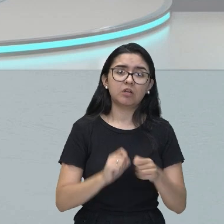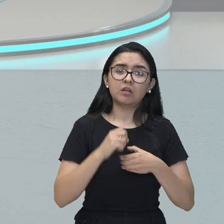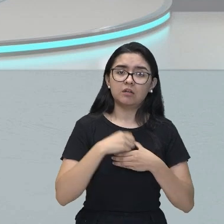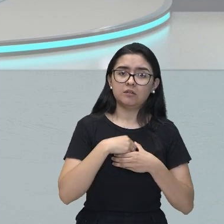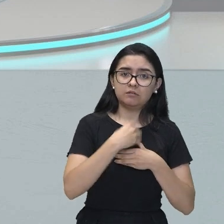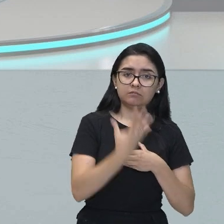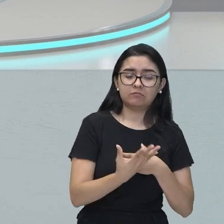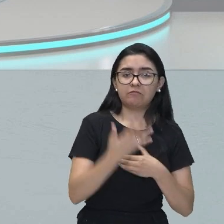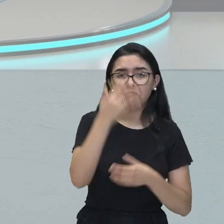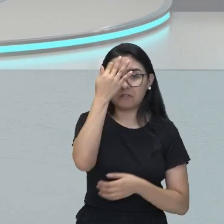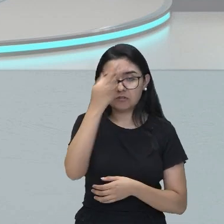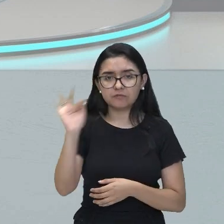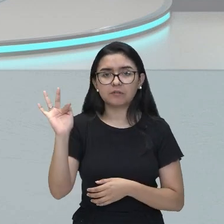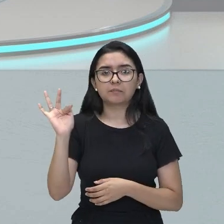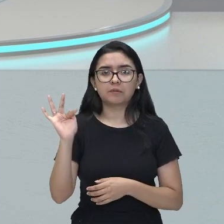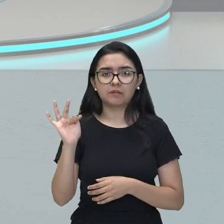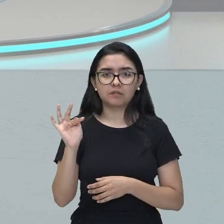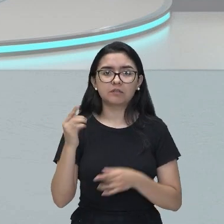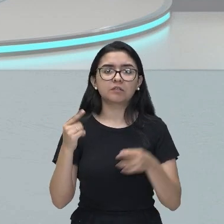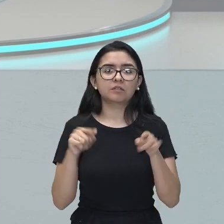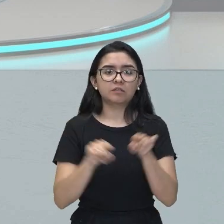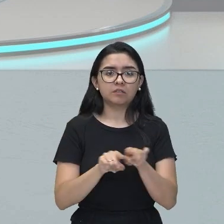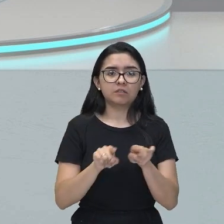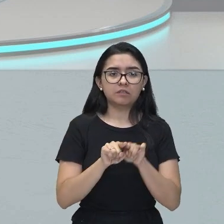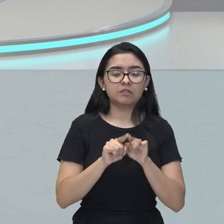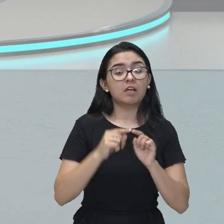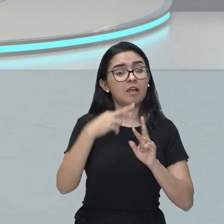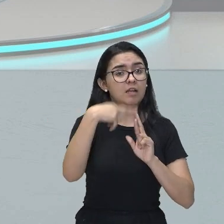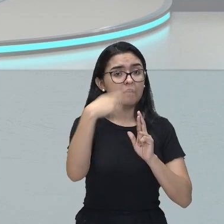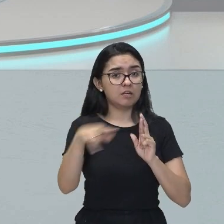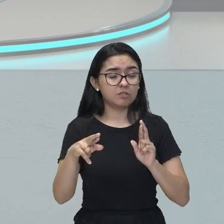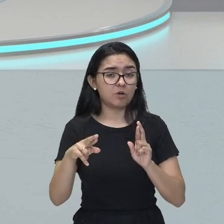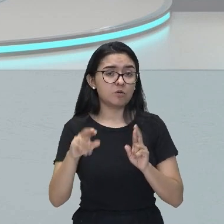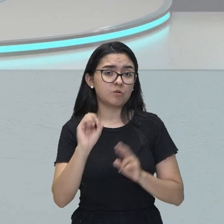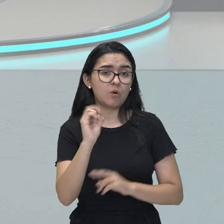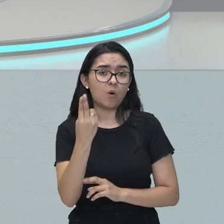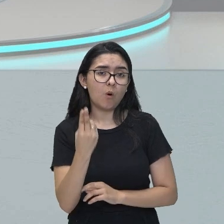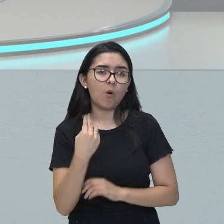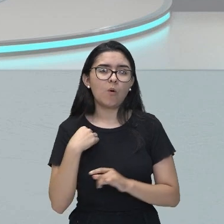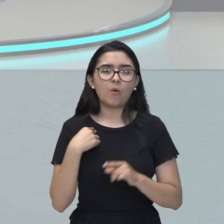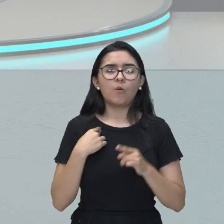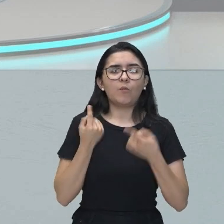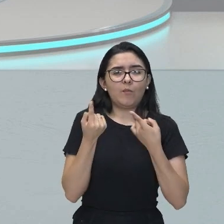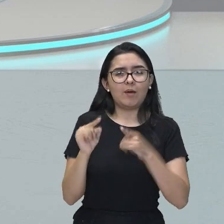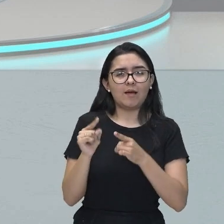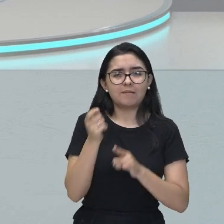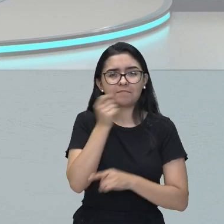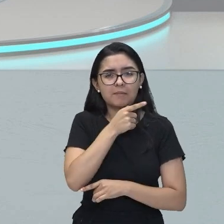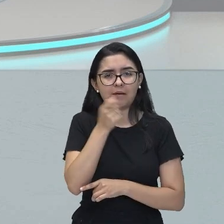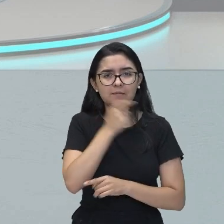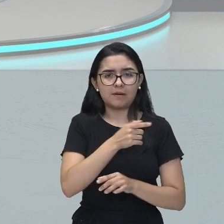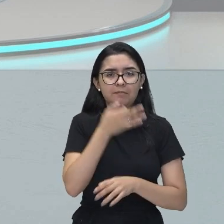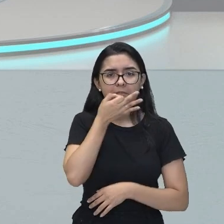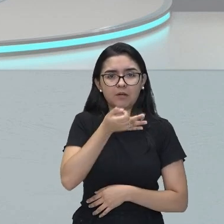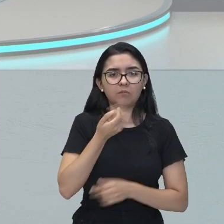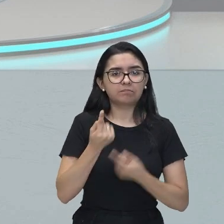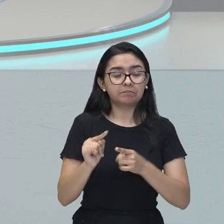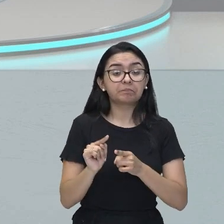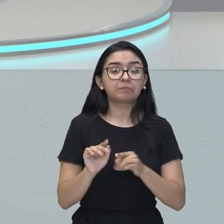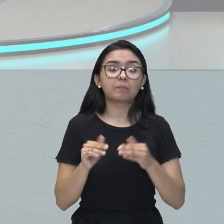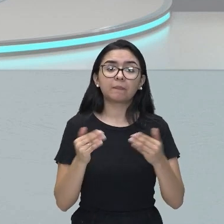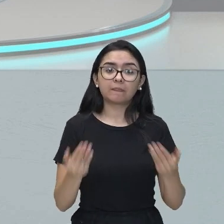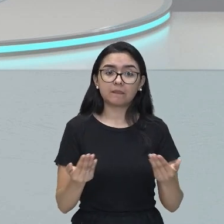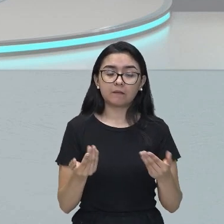seja filosoficamente, seja religiosamente ou satiricamente. Ele falava, né? Então,